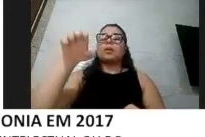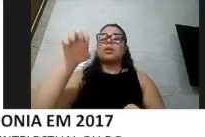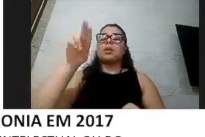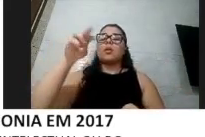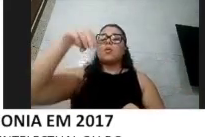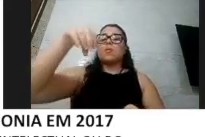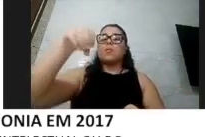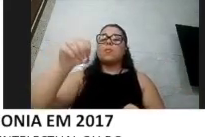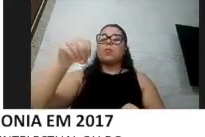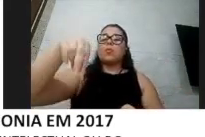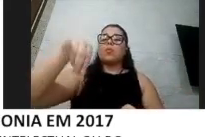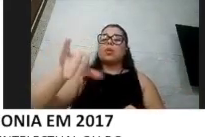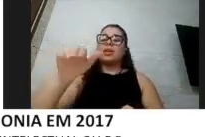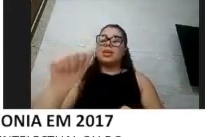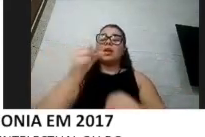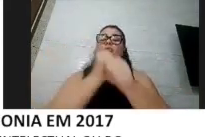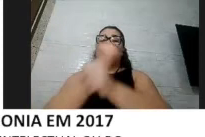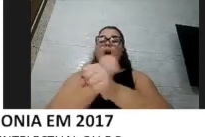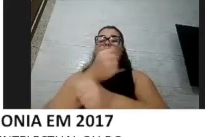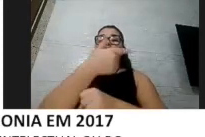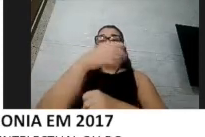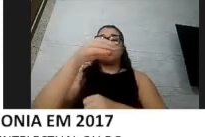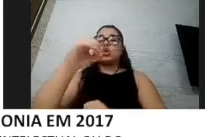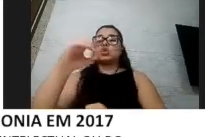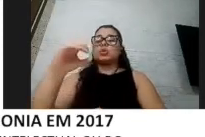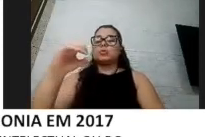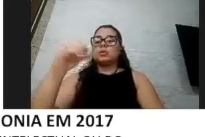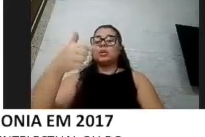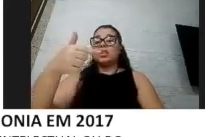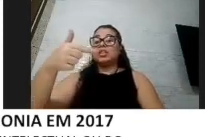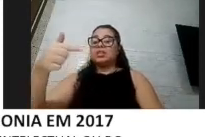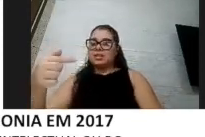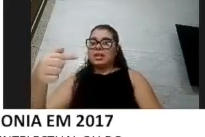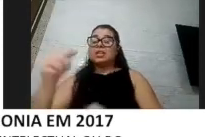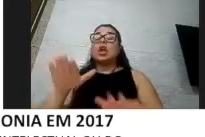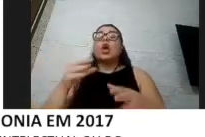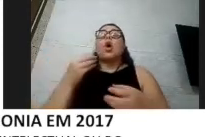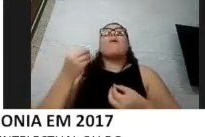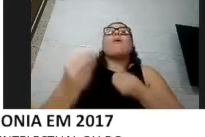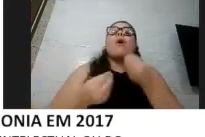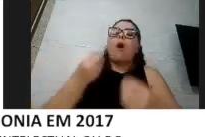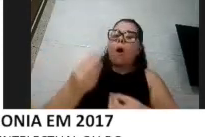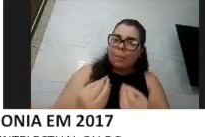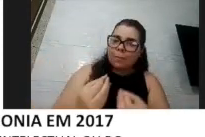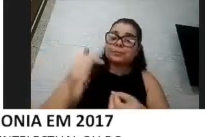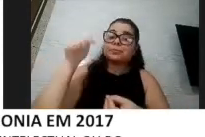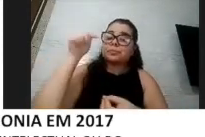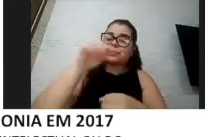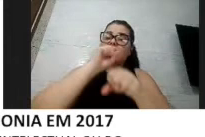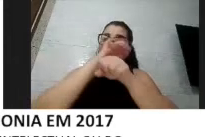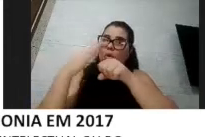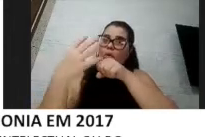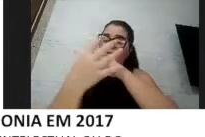-19, uma das complicações mais comuns é a pneumonia e às vezes evoluindo para um quadro de deficiência